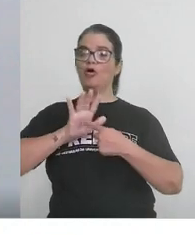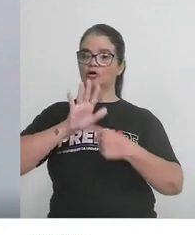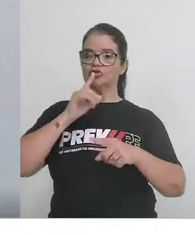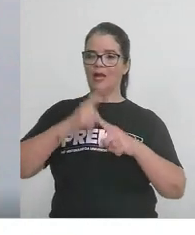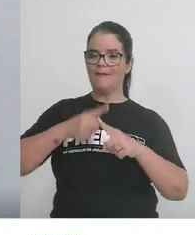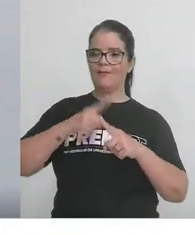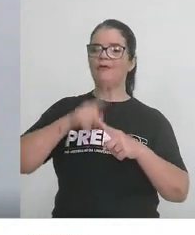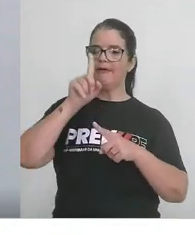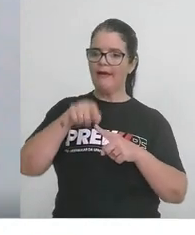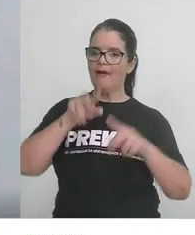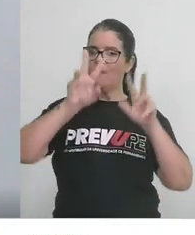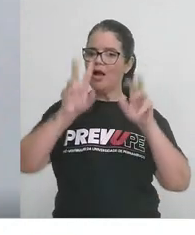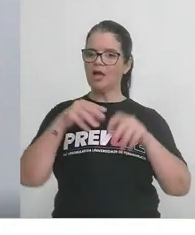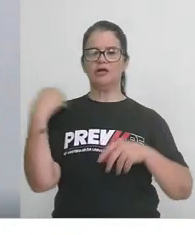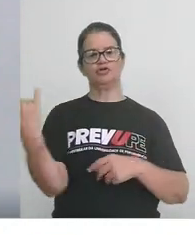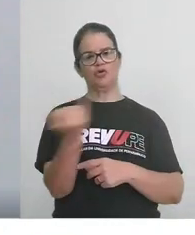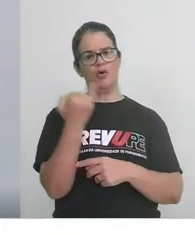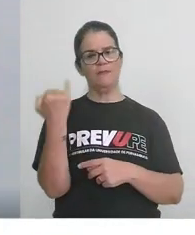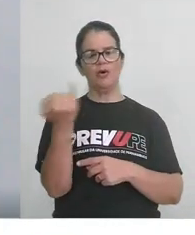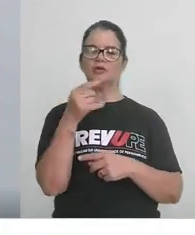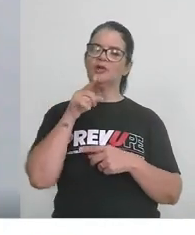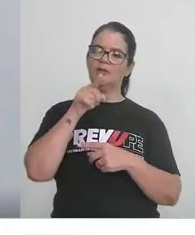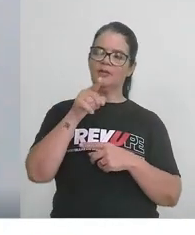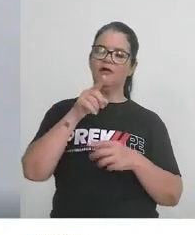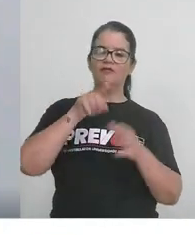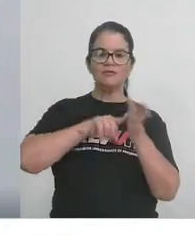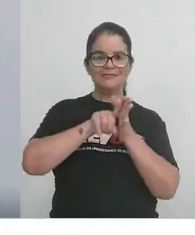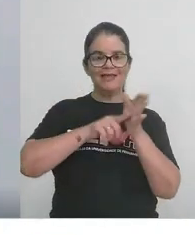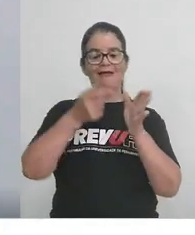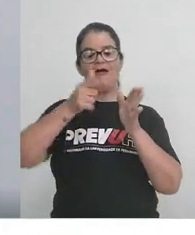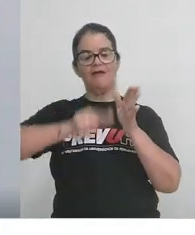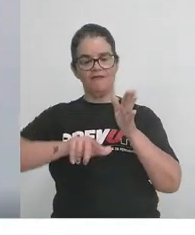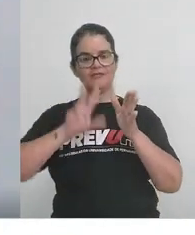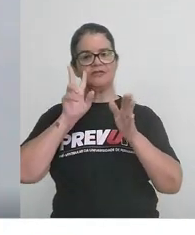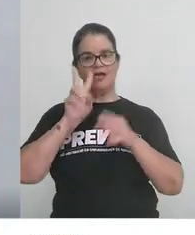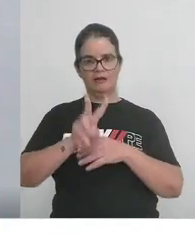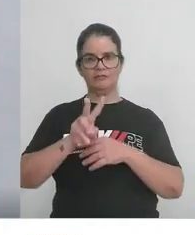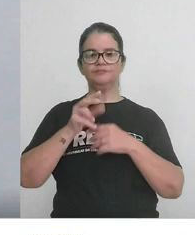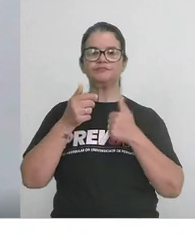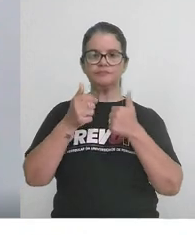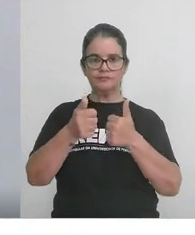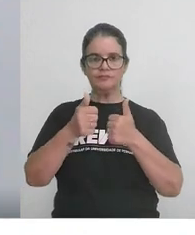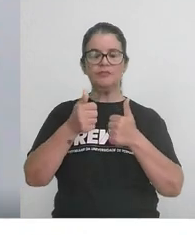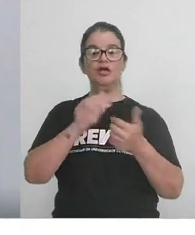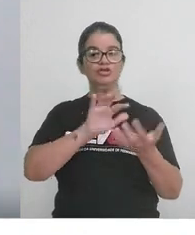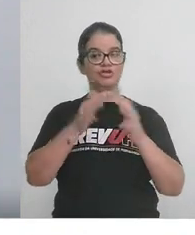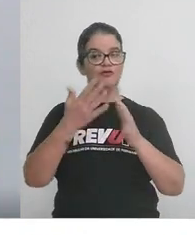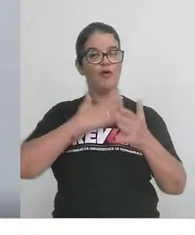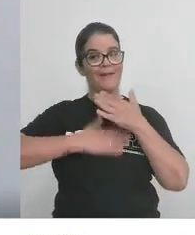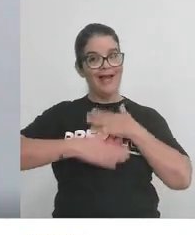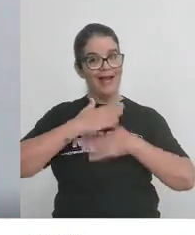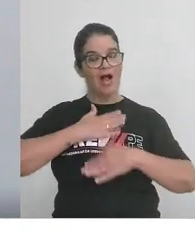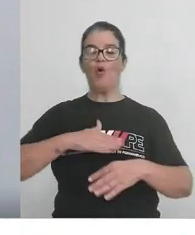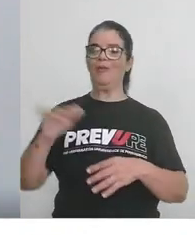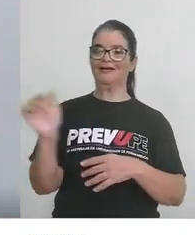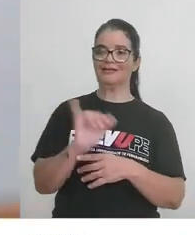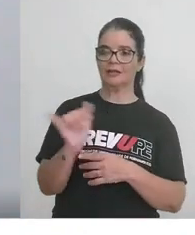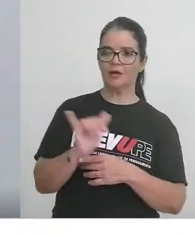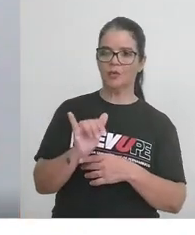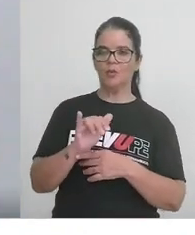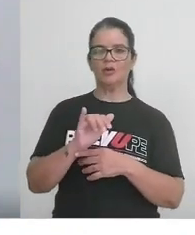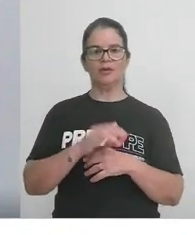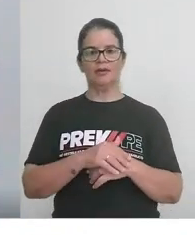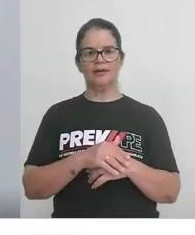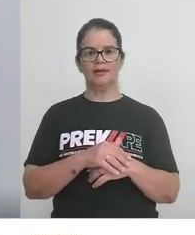é importante para você revisar, tá? Agora, de forma calma, tranquila e não